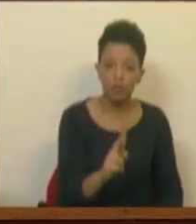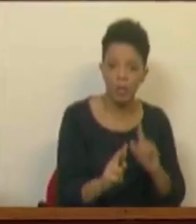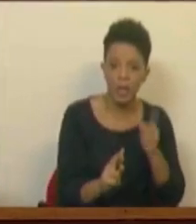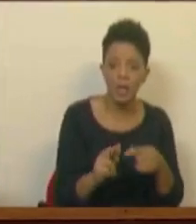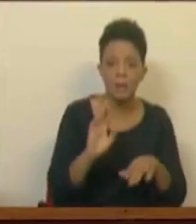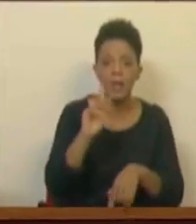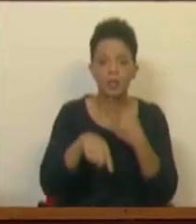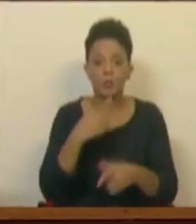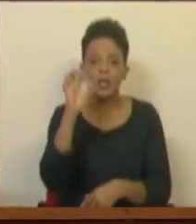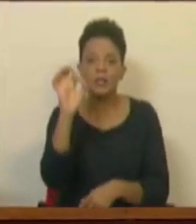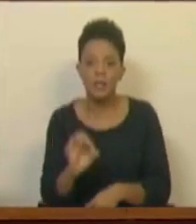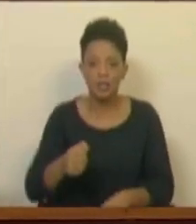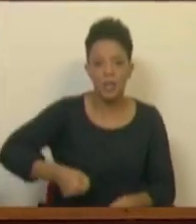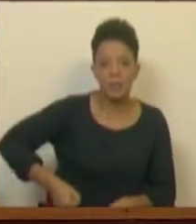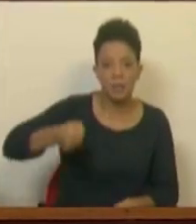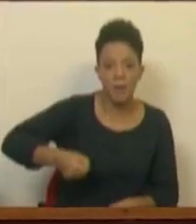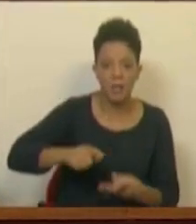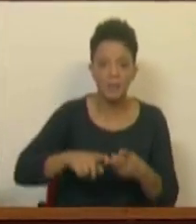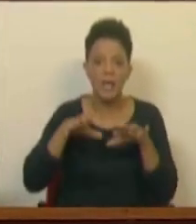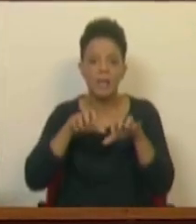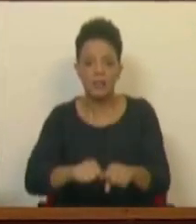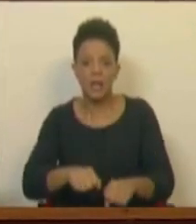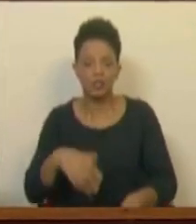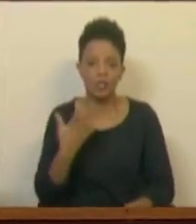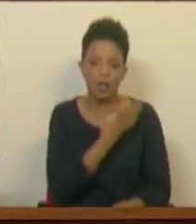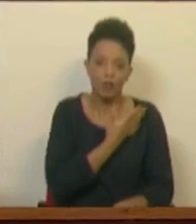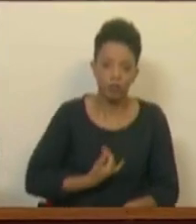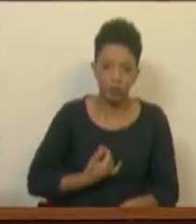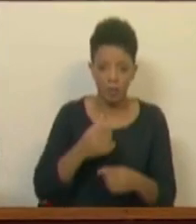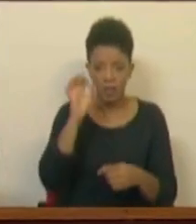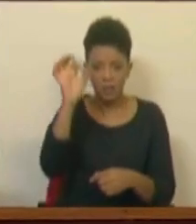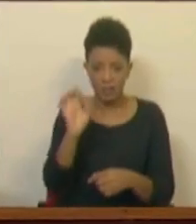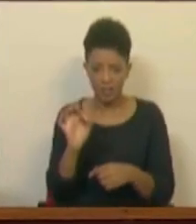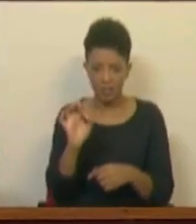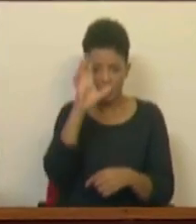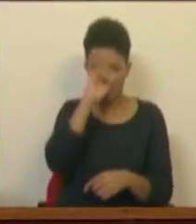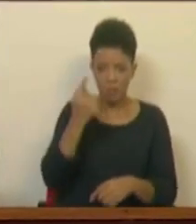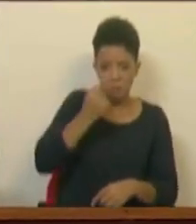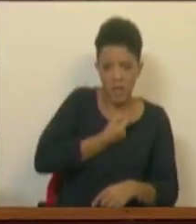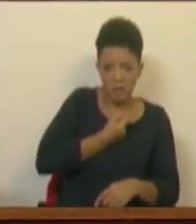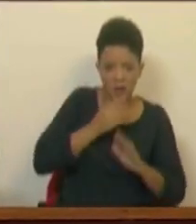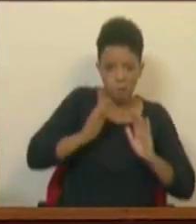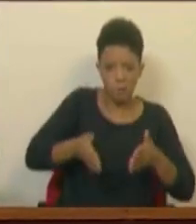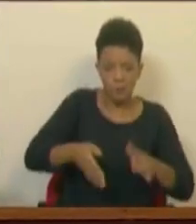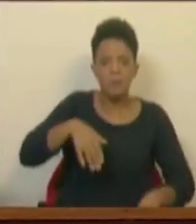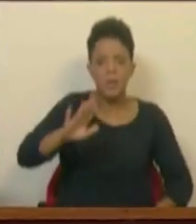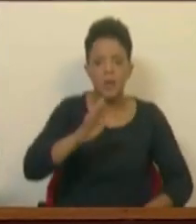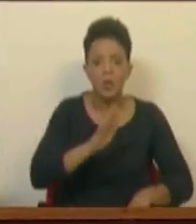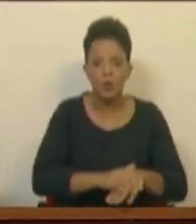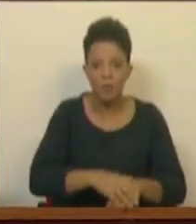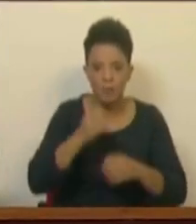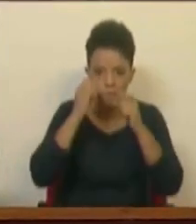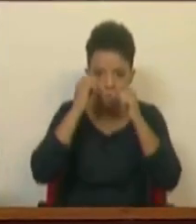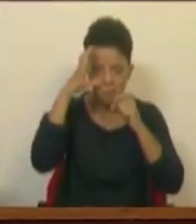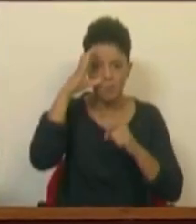Mas depois há a taxa da mala, a taxa da reserva, uma série de taxas que não são impostas pelo Estado, mas que vêm pela ganância